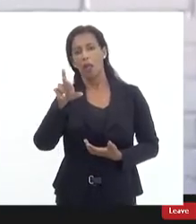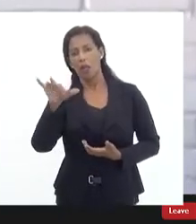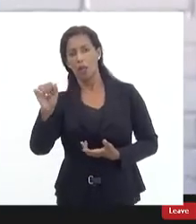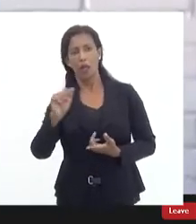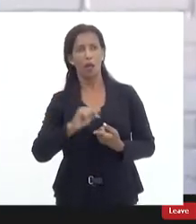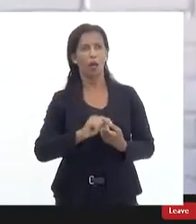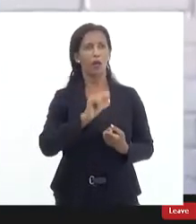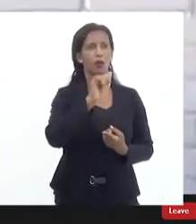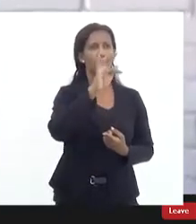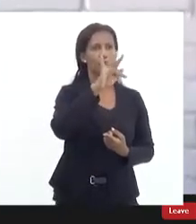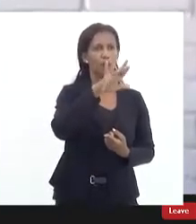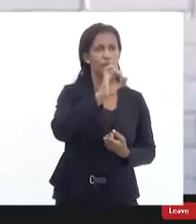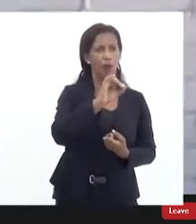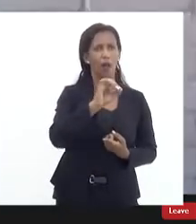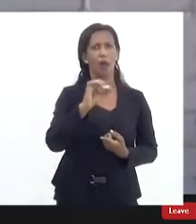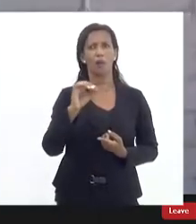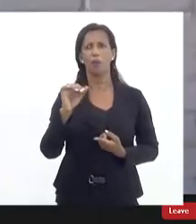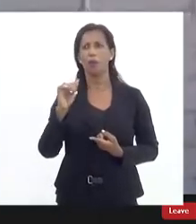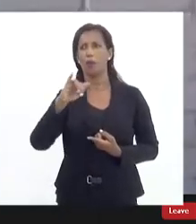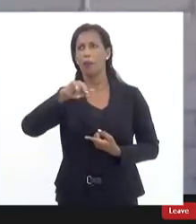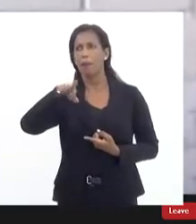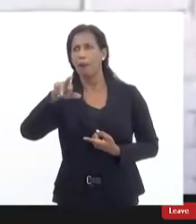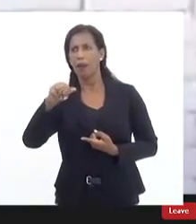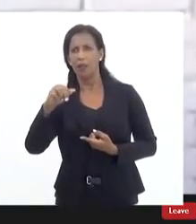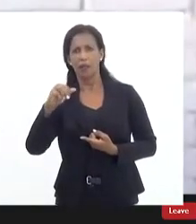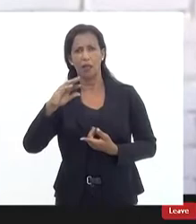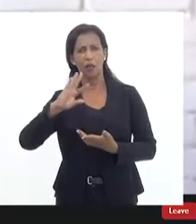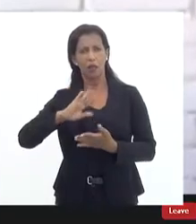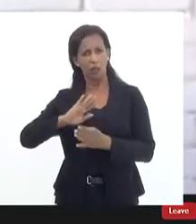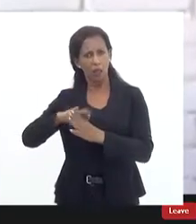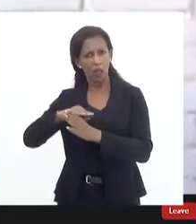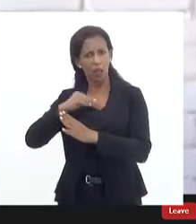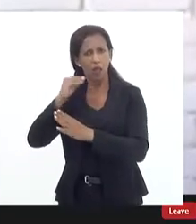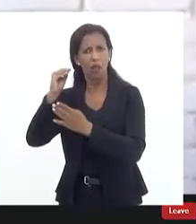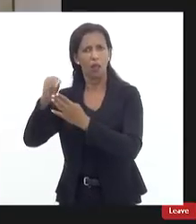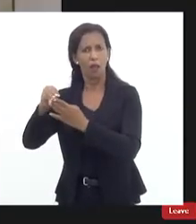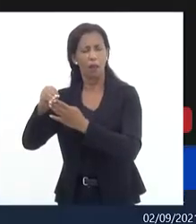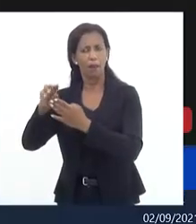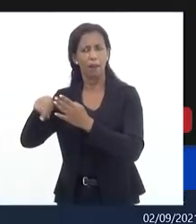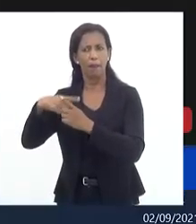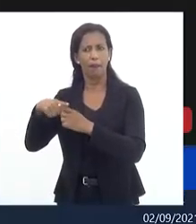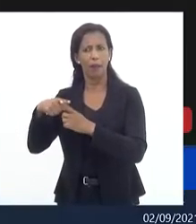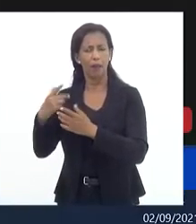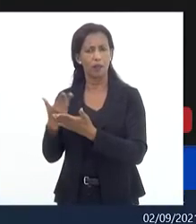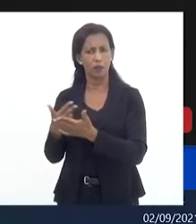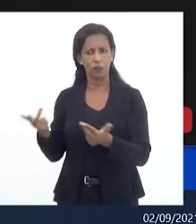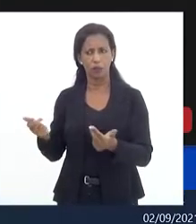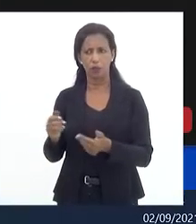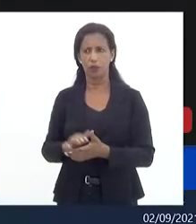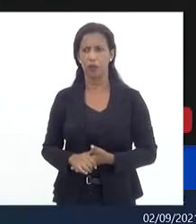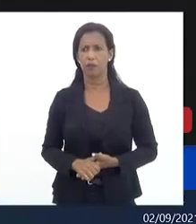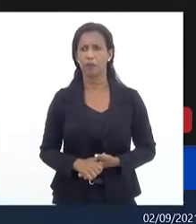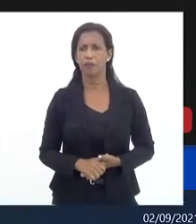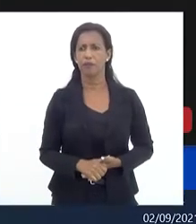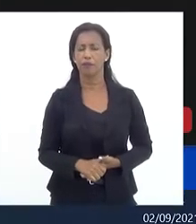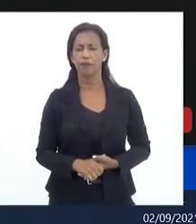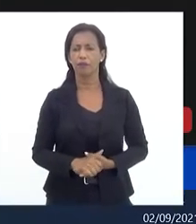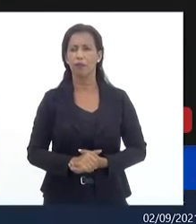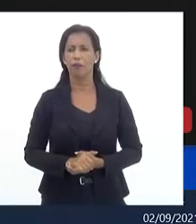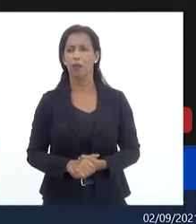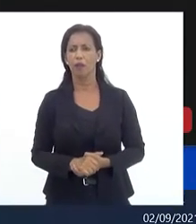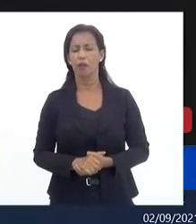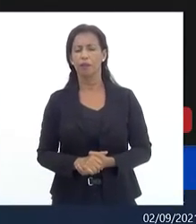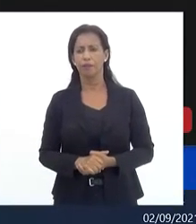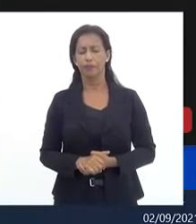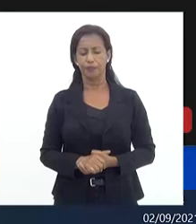doutora Maria Júlia se algum dos convidados quer acrescentar algo quer trazer o doutor Reinaldo